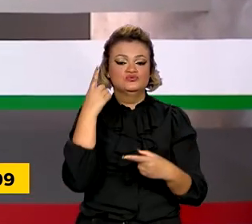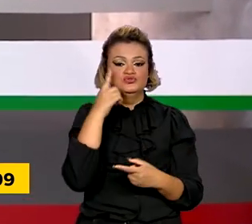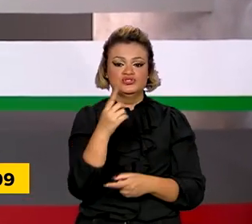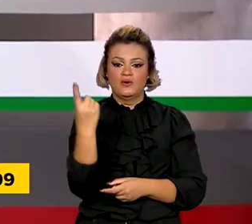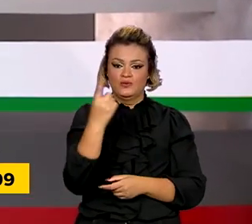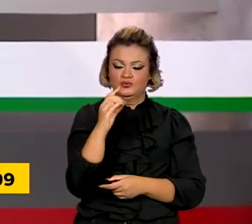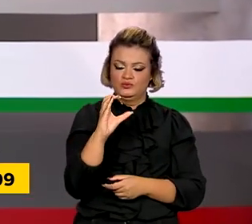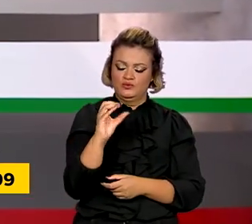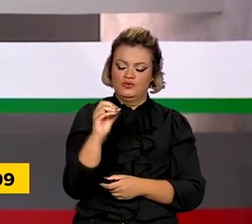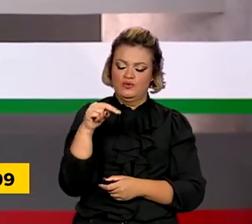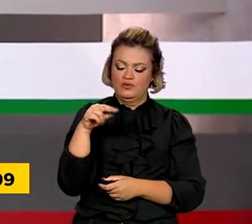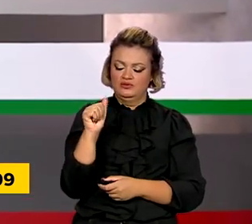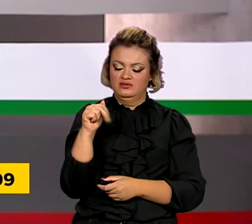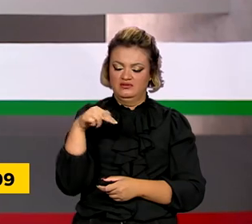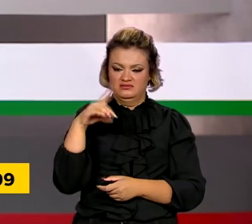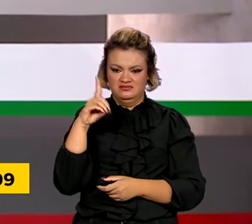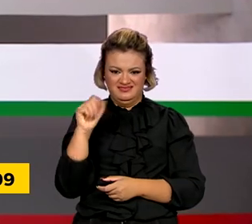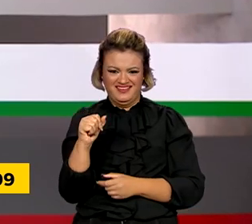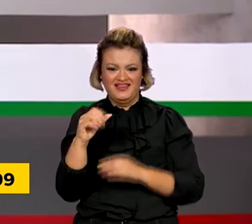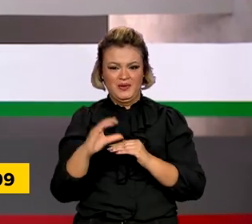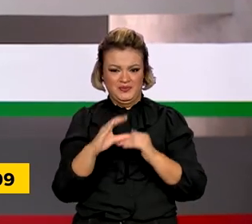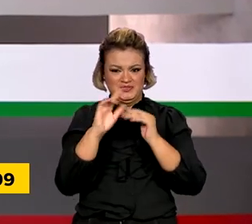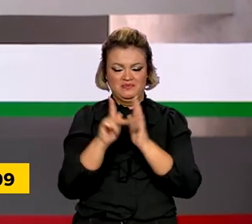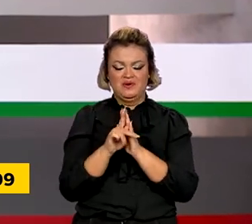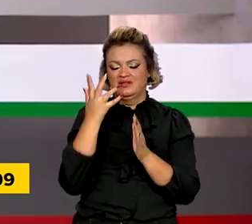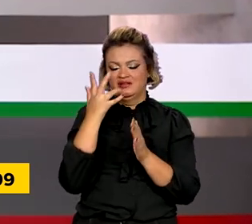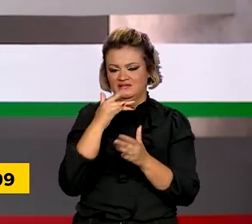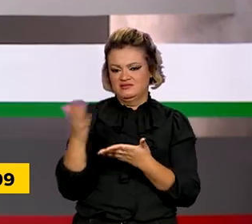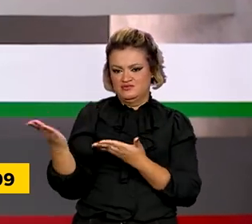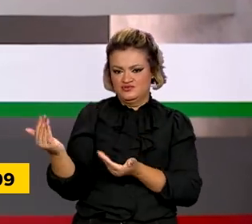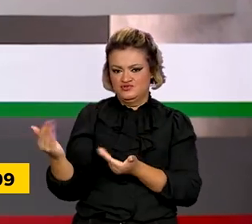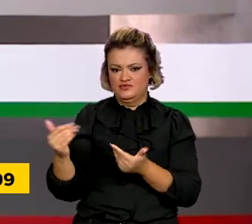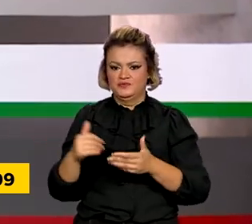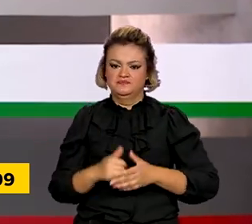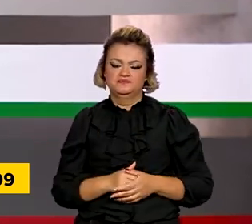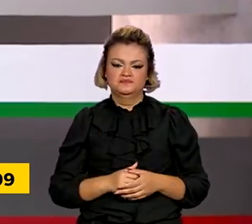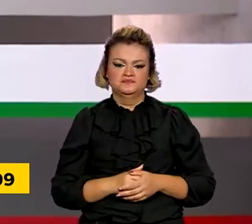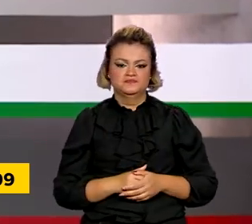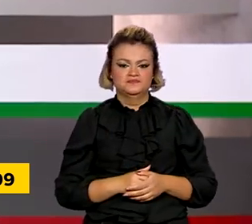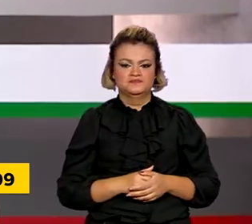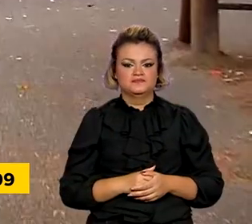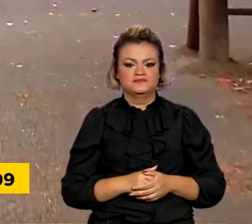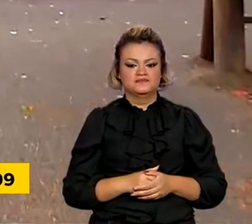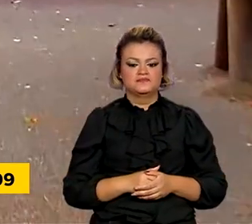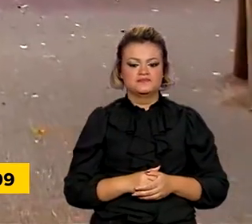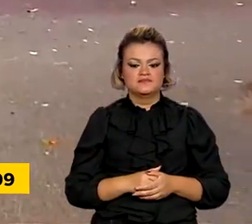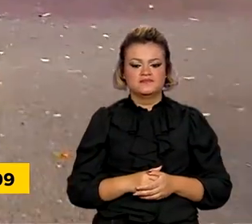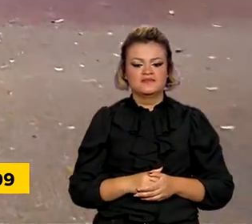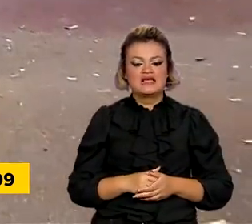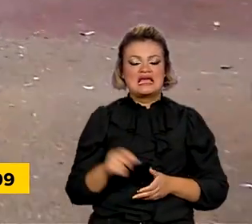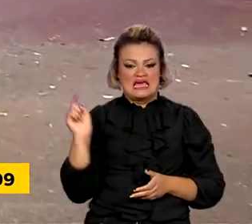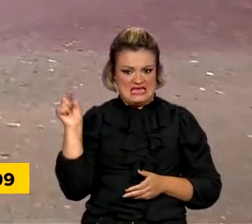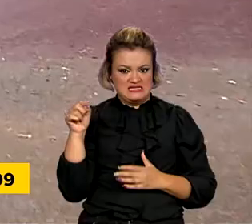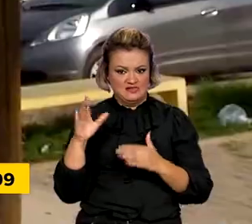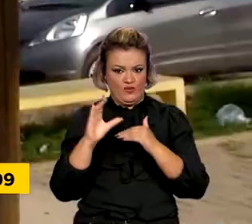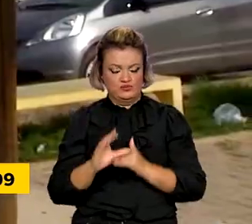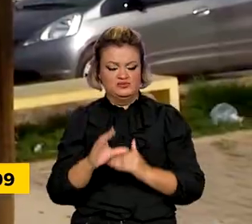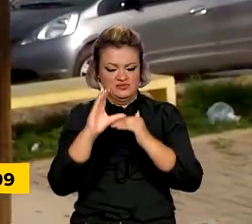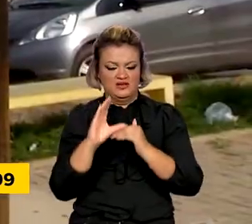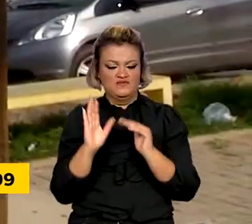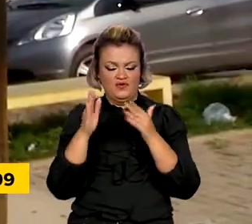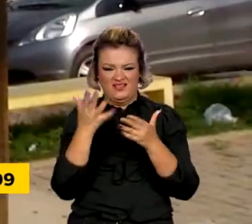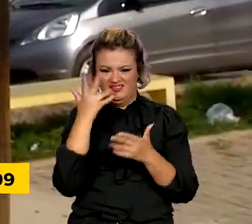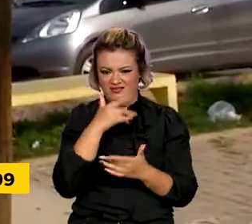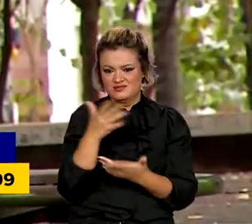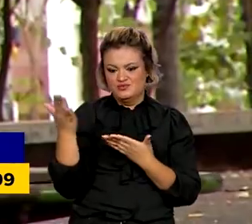encontro do Conanda, depois do decreto que ampliou a participação social no Conselho. O Conselho Nacional dos Direitos